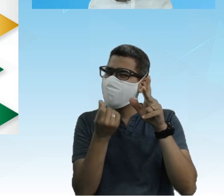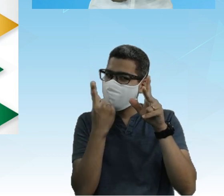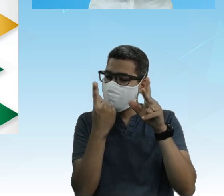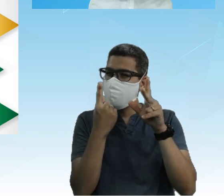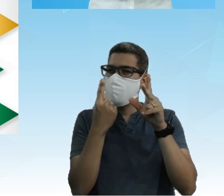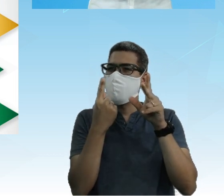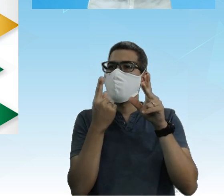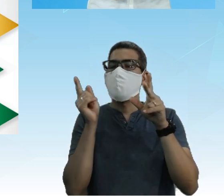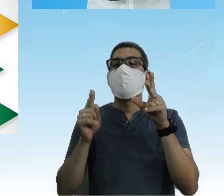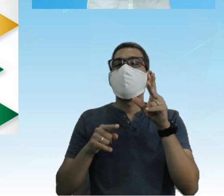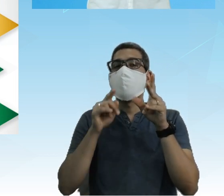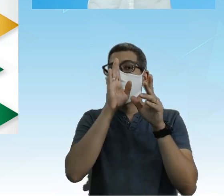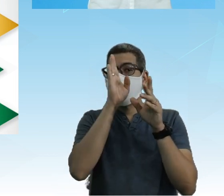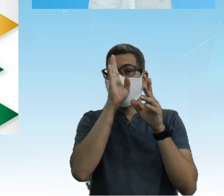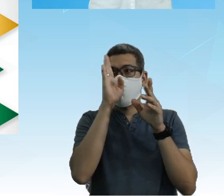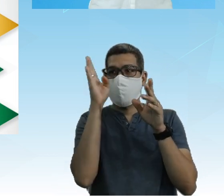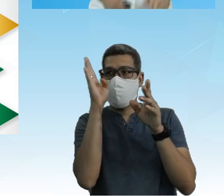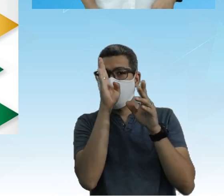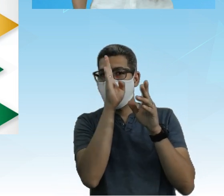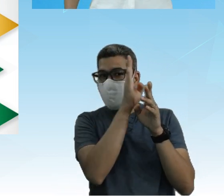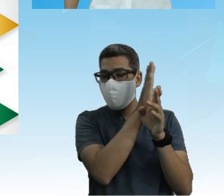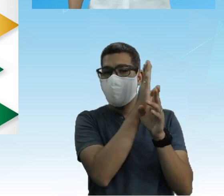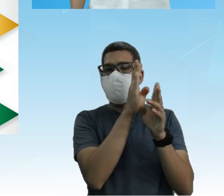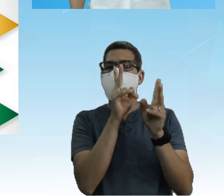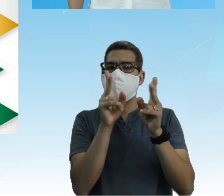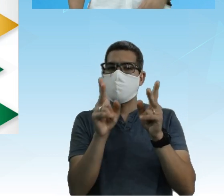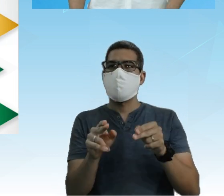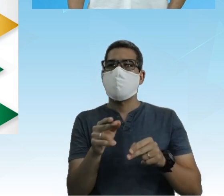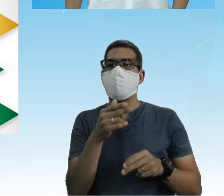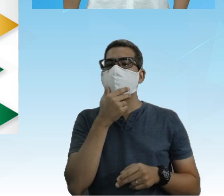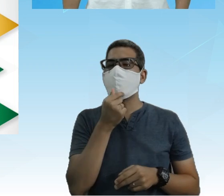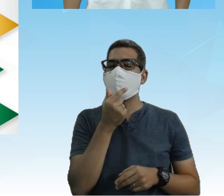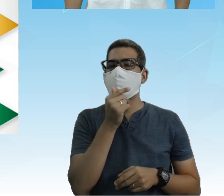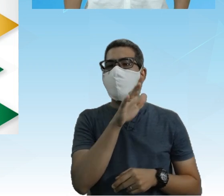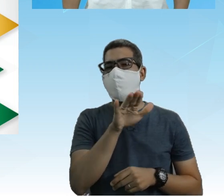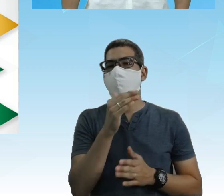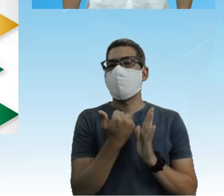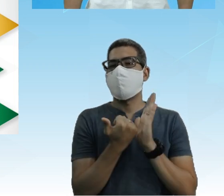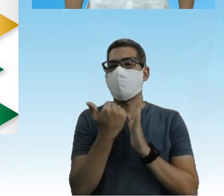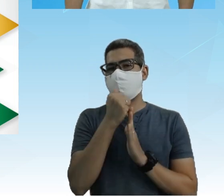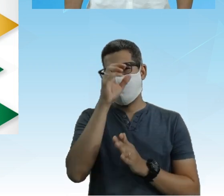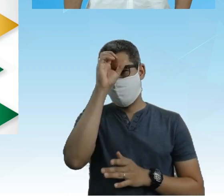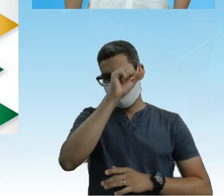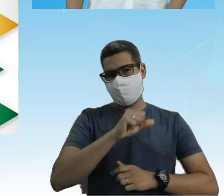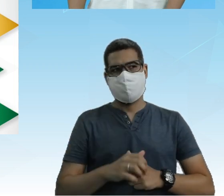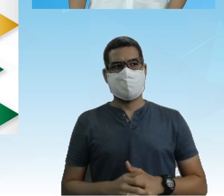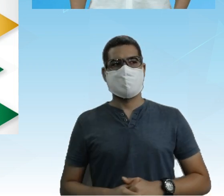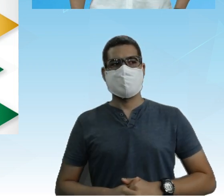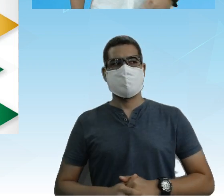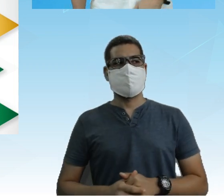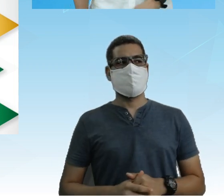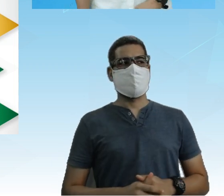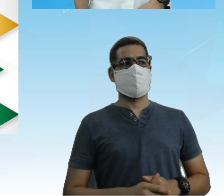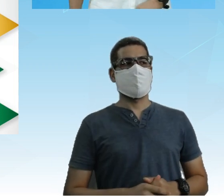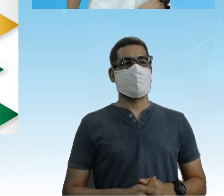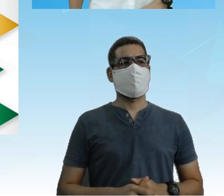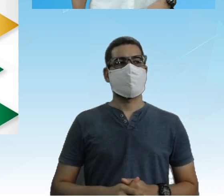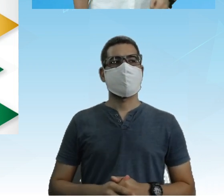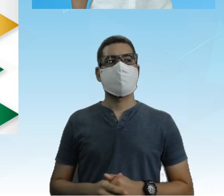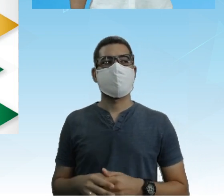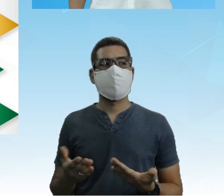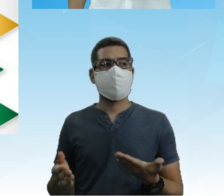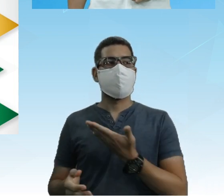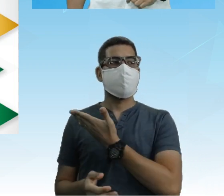Simetria com vocês Meninas É show Os meninos precisam Aprender mais Sobre simetria Tá? Se liga aí Portanto A figura